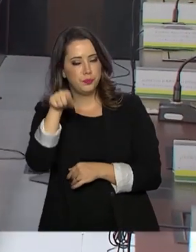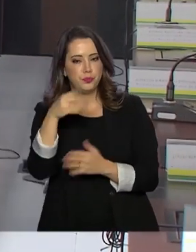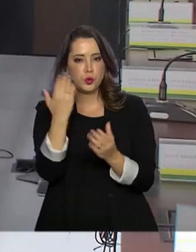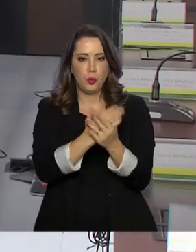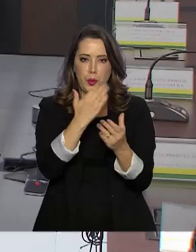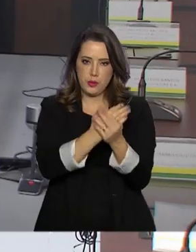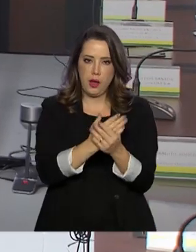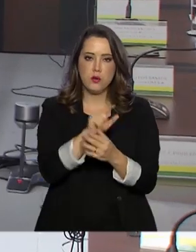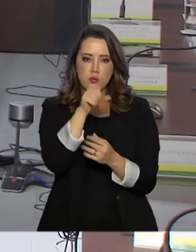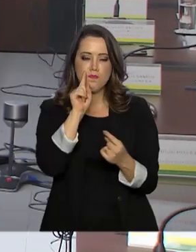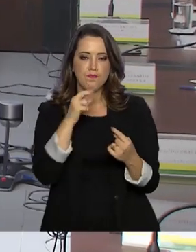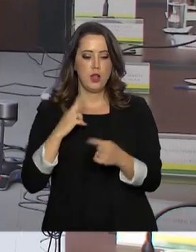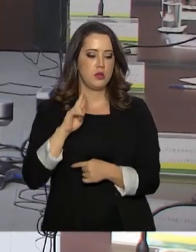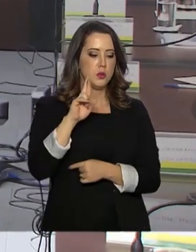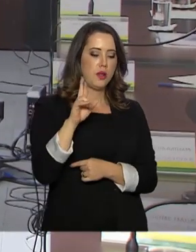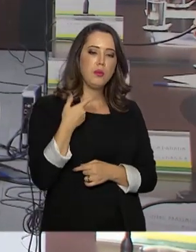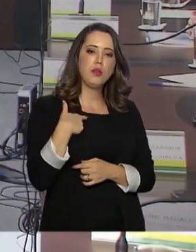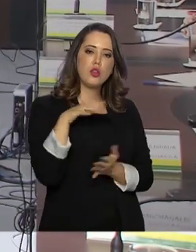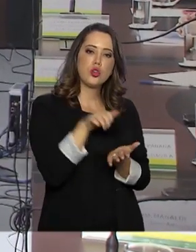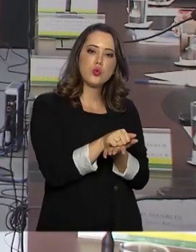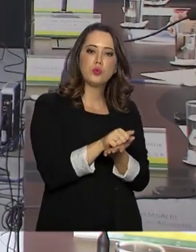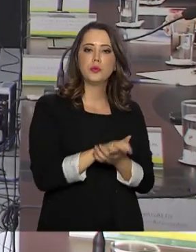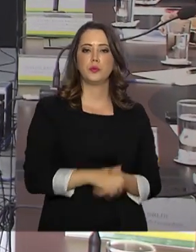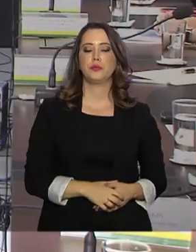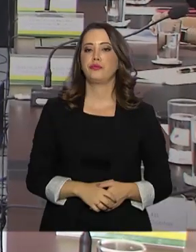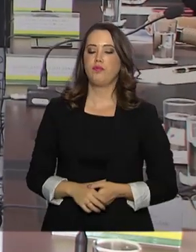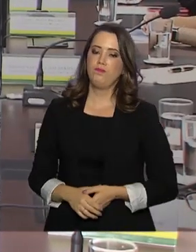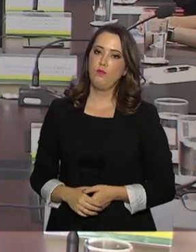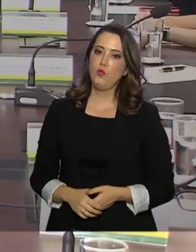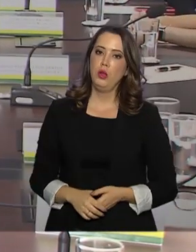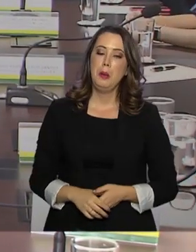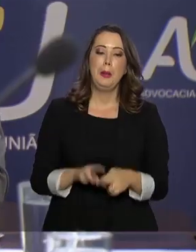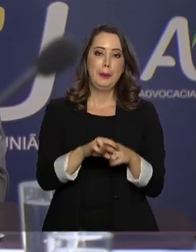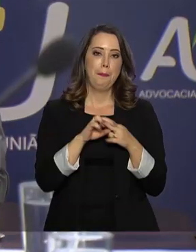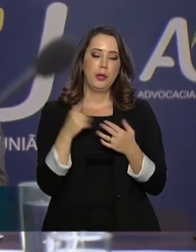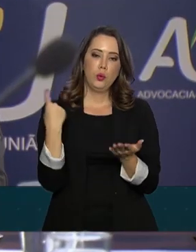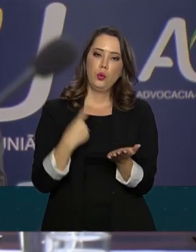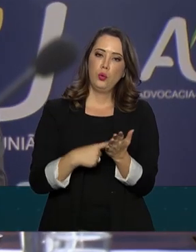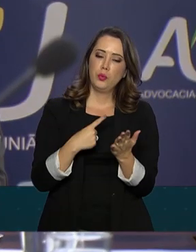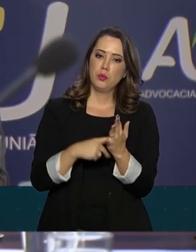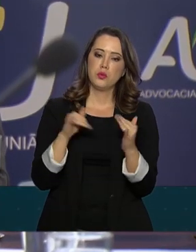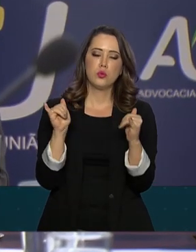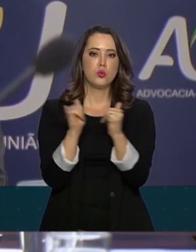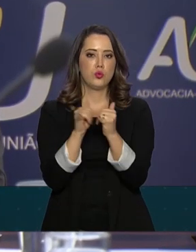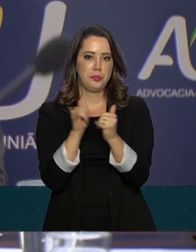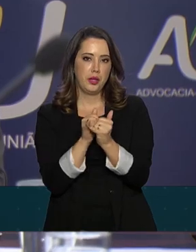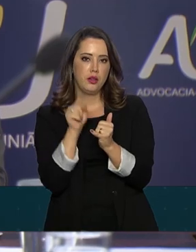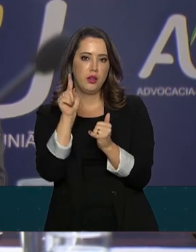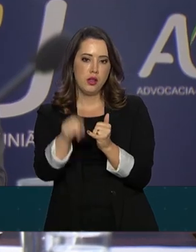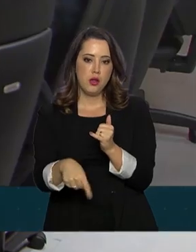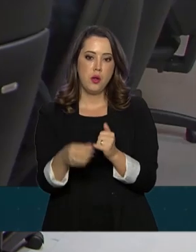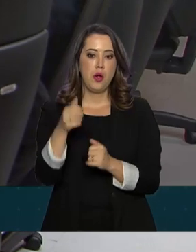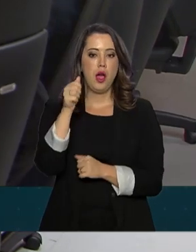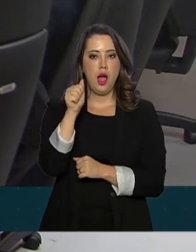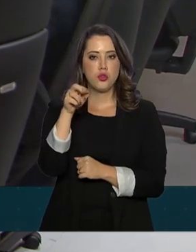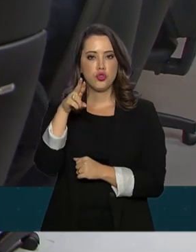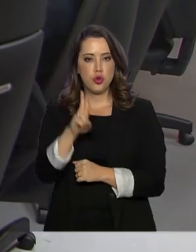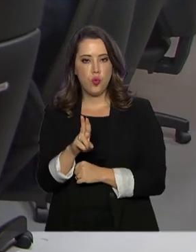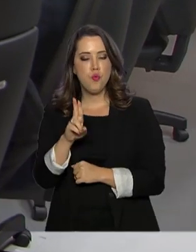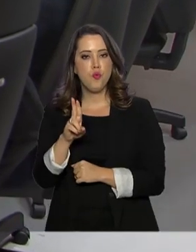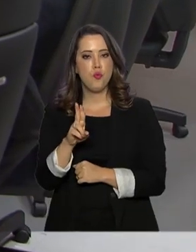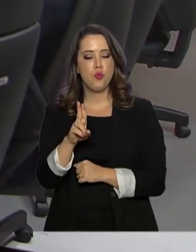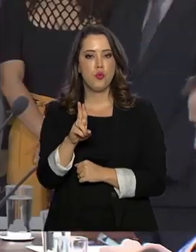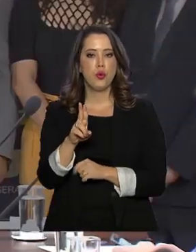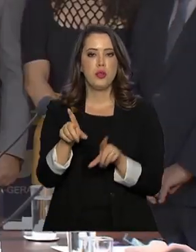Pelo acordo de leniência fechado com a Advocacia-Geral da União e a Controladoria-Geral da União, o Grupo